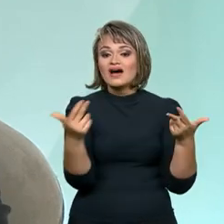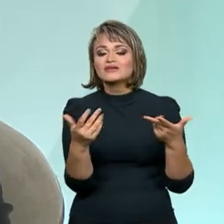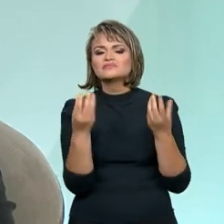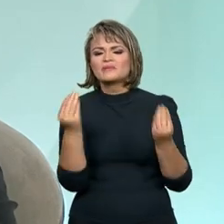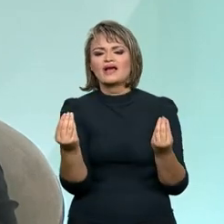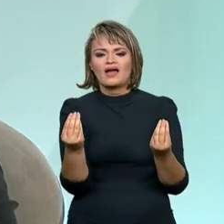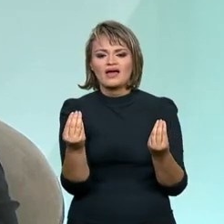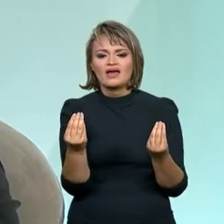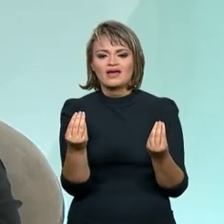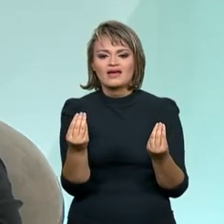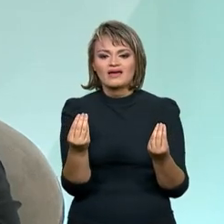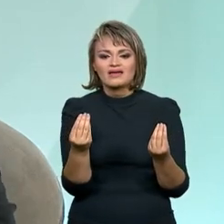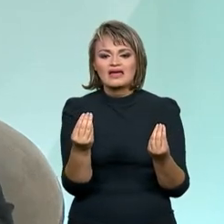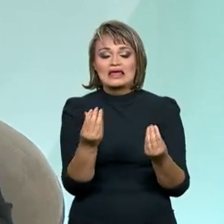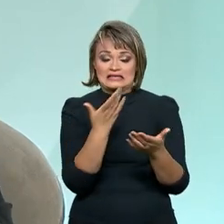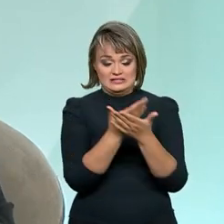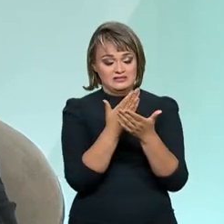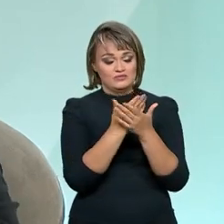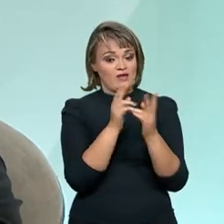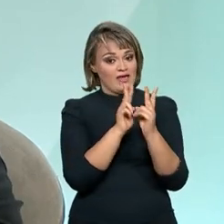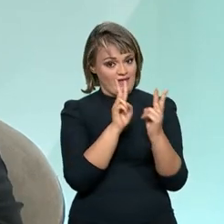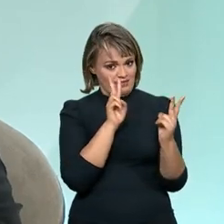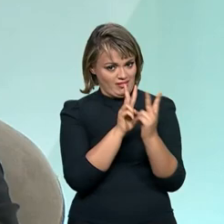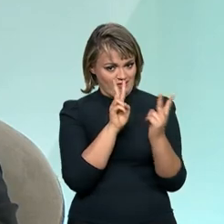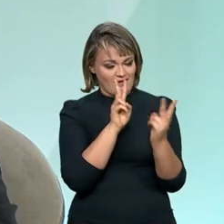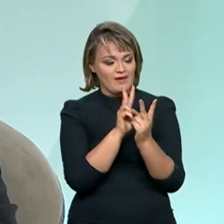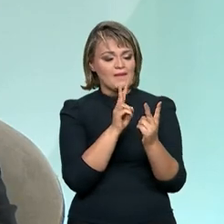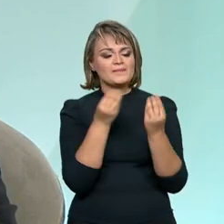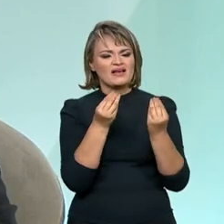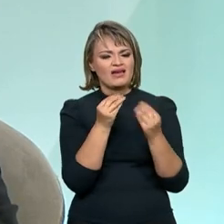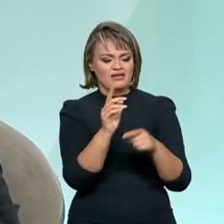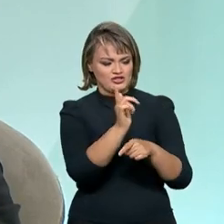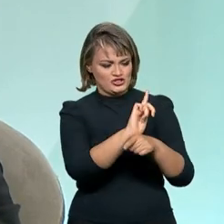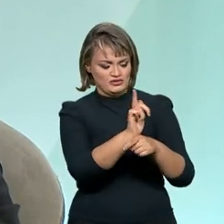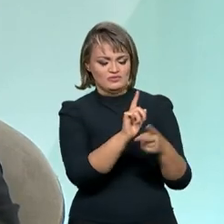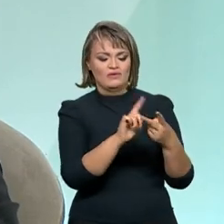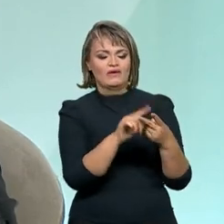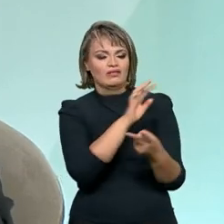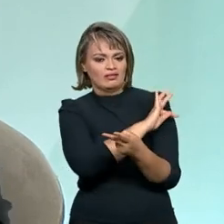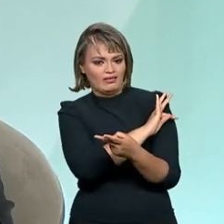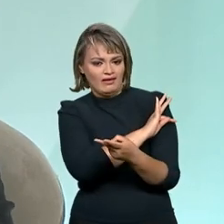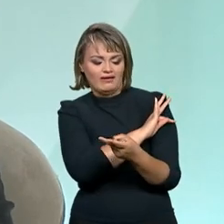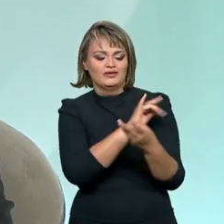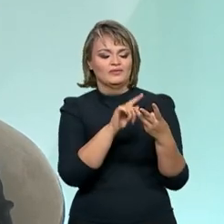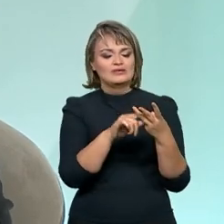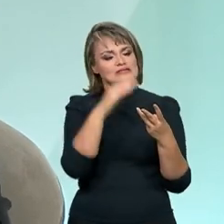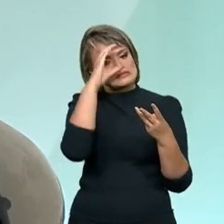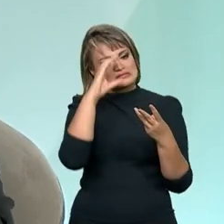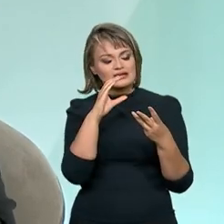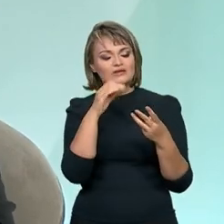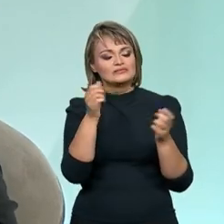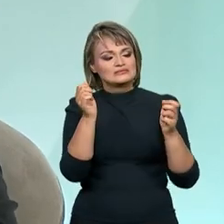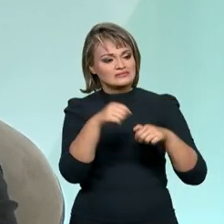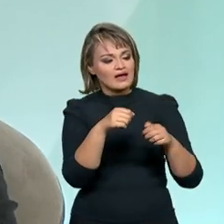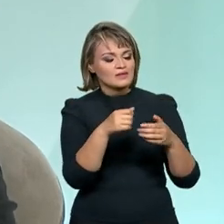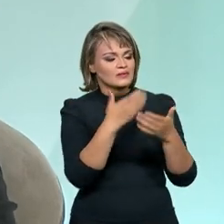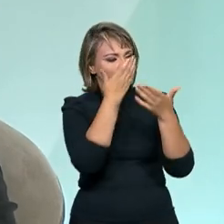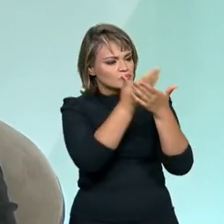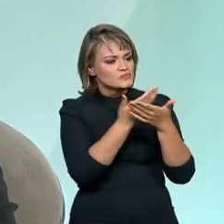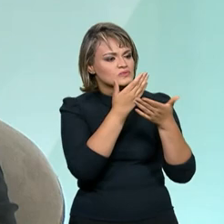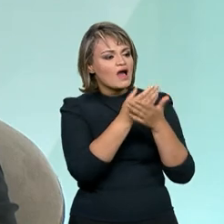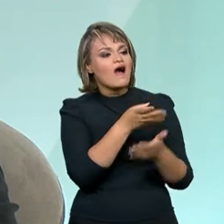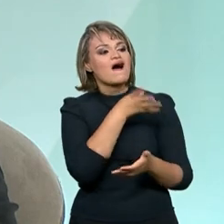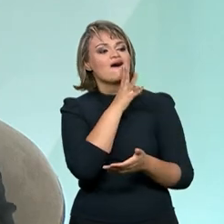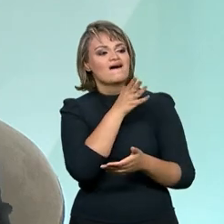oferecidos em formato EAD virtual para que gestores, técnicos, cidadãos possam conhecer as